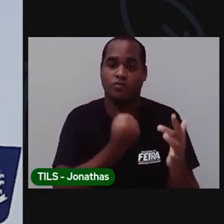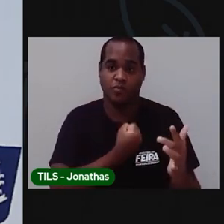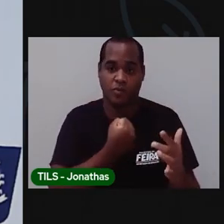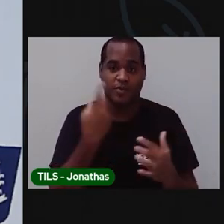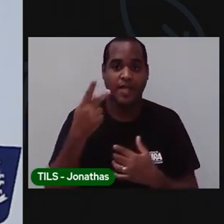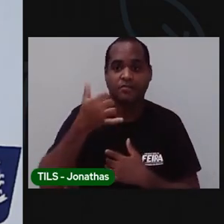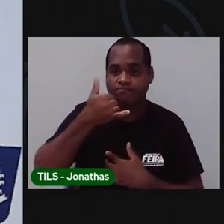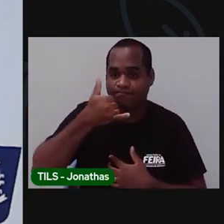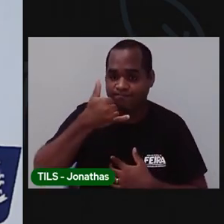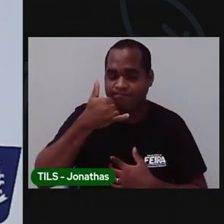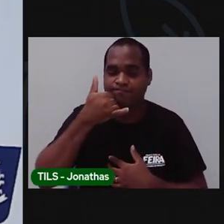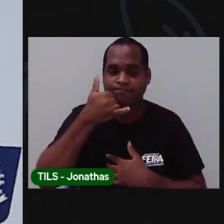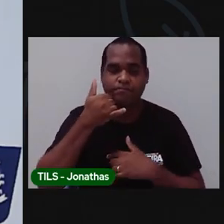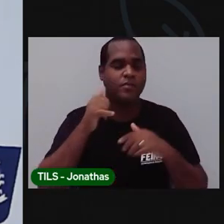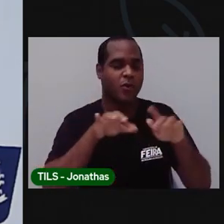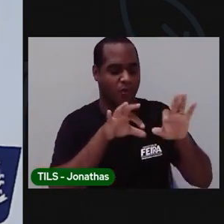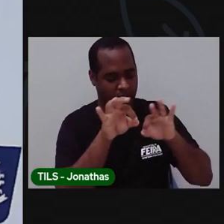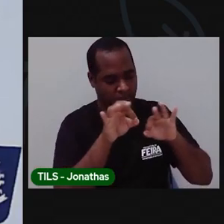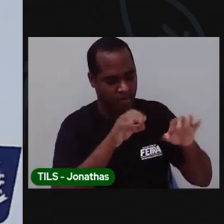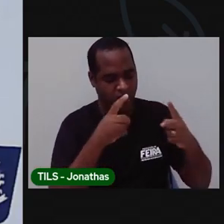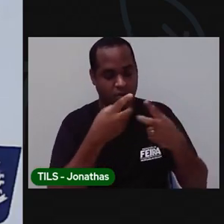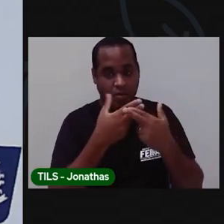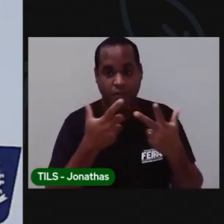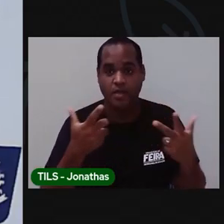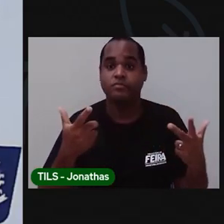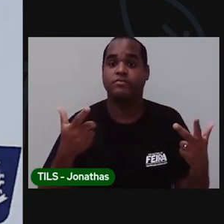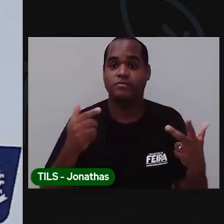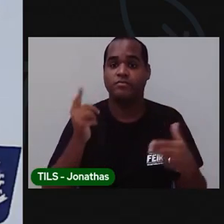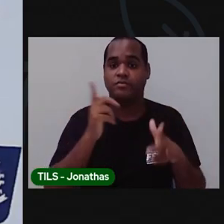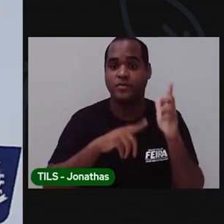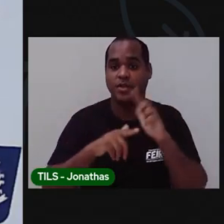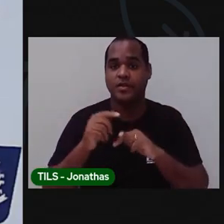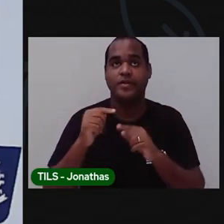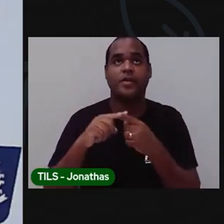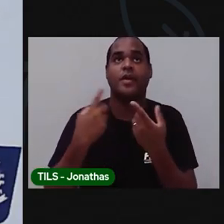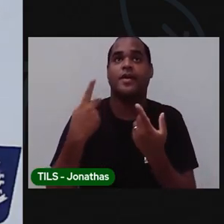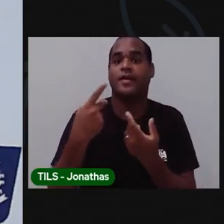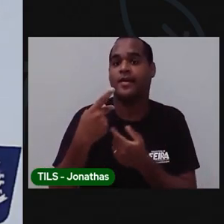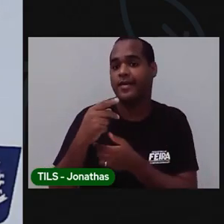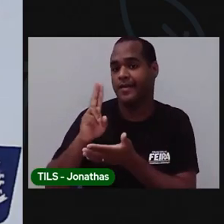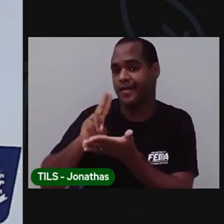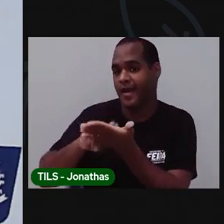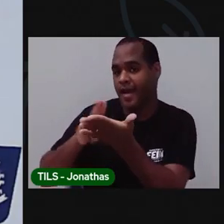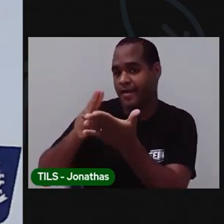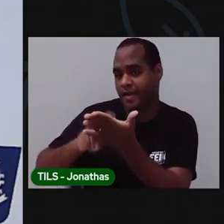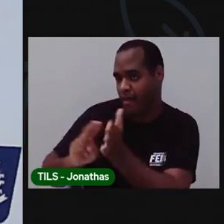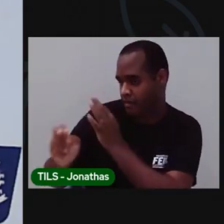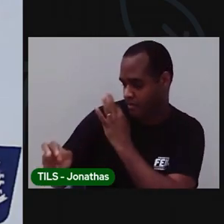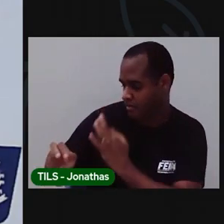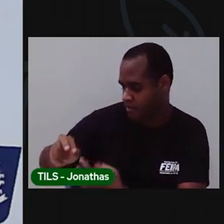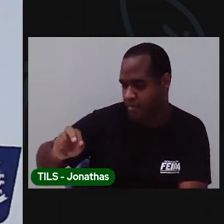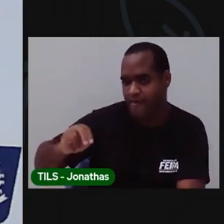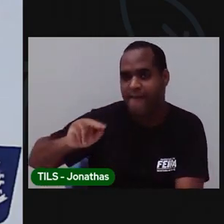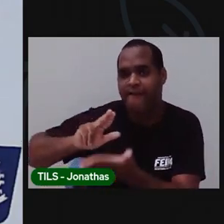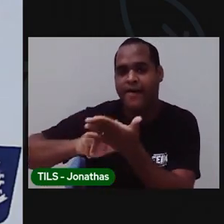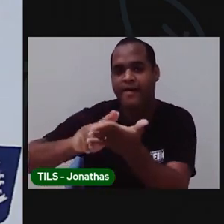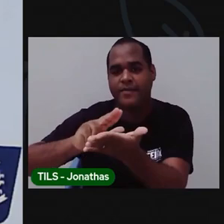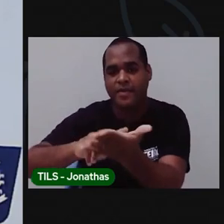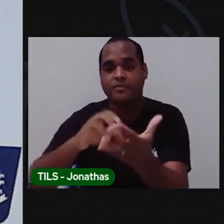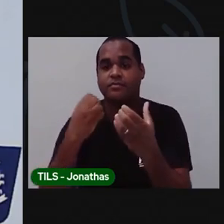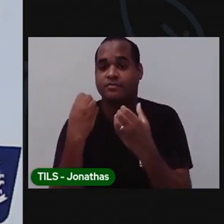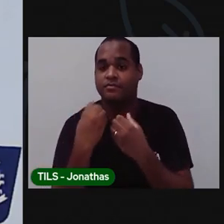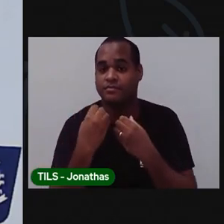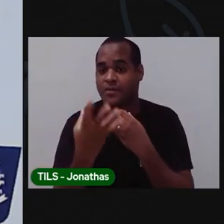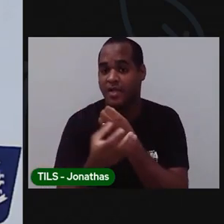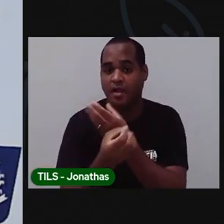celular. Está em ordem alfabética. O carteiro distribui lá tudo direitinho.